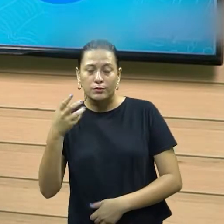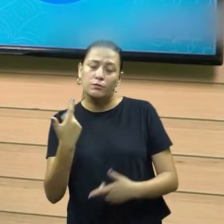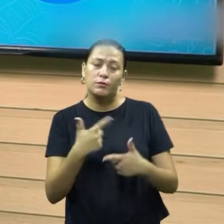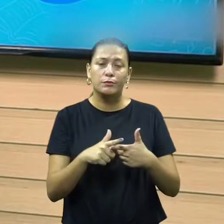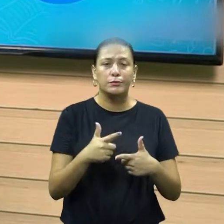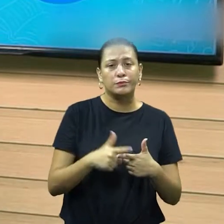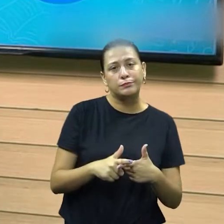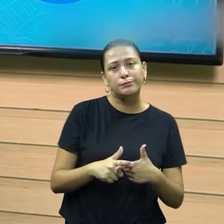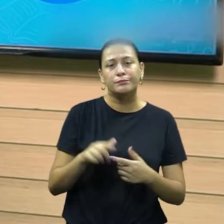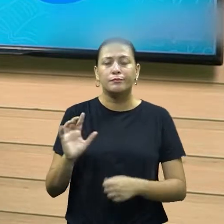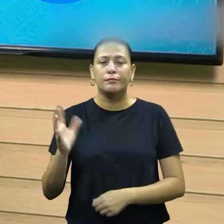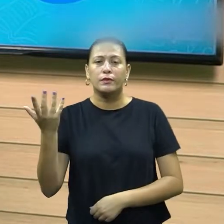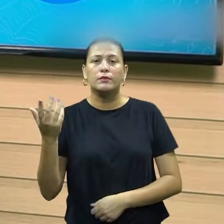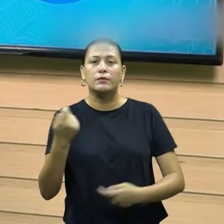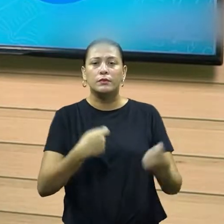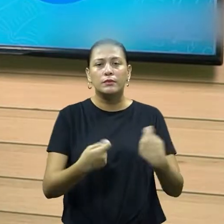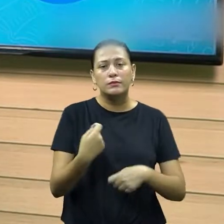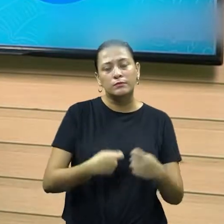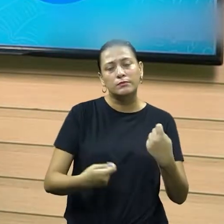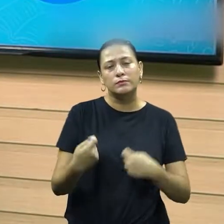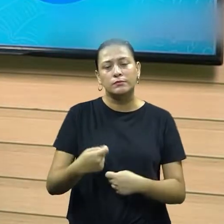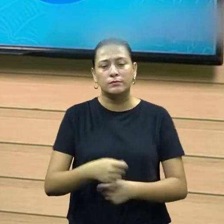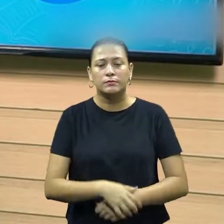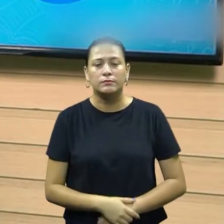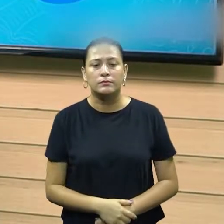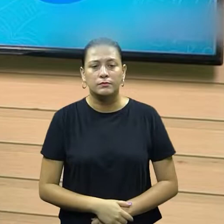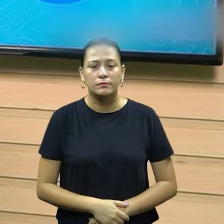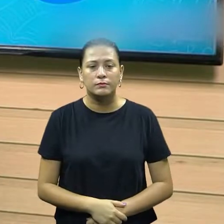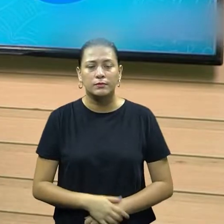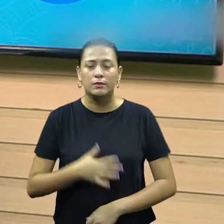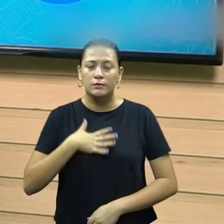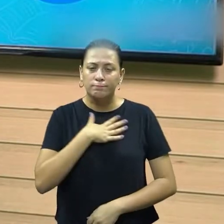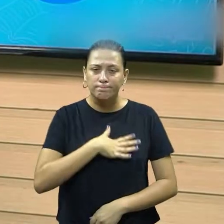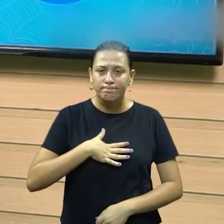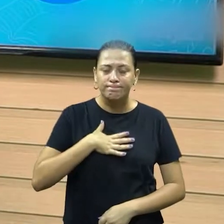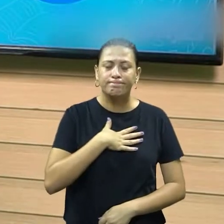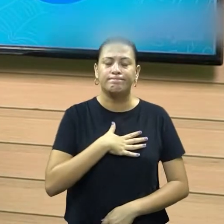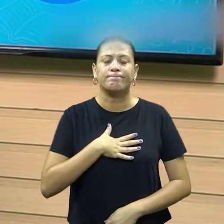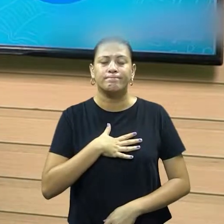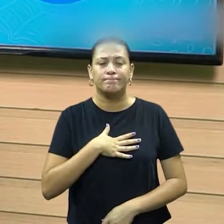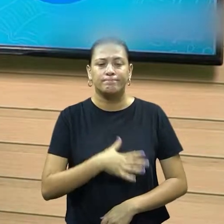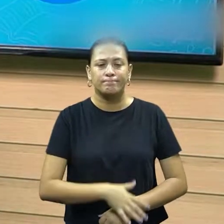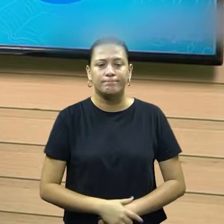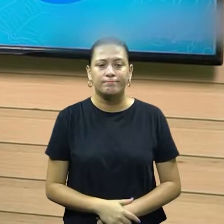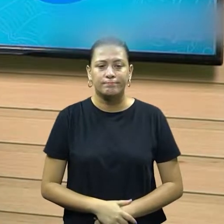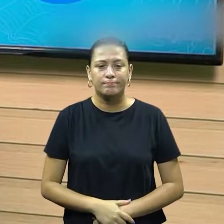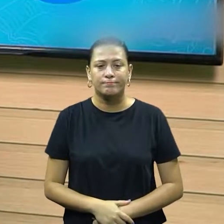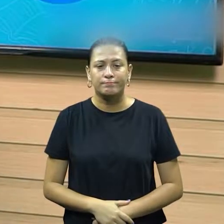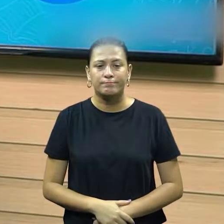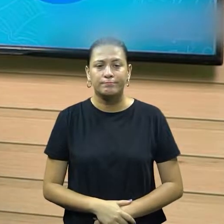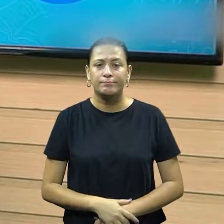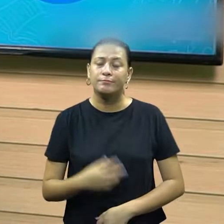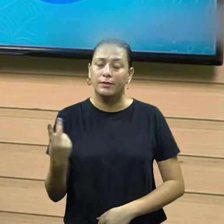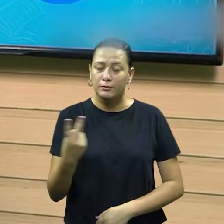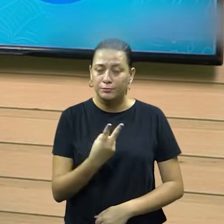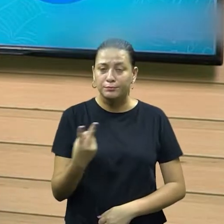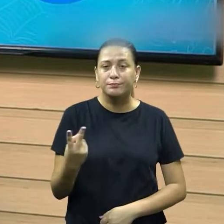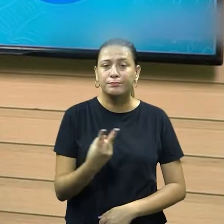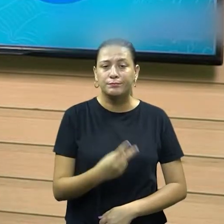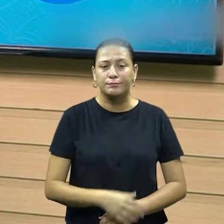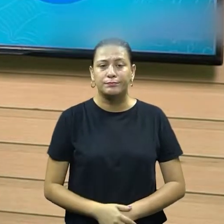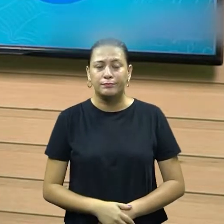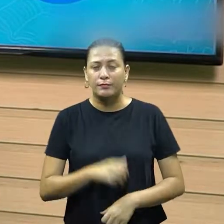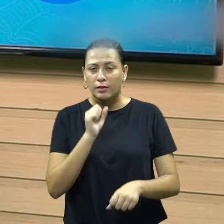que nós possamos ter uma negociação e que ela seja satisfatória para ambas as partes.